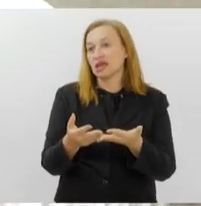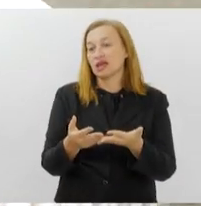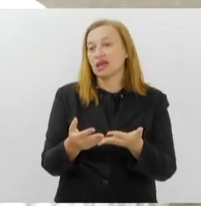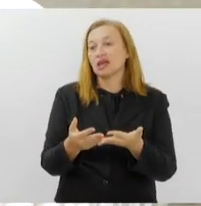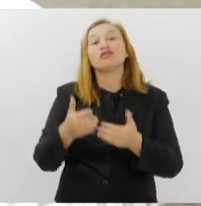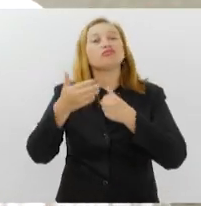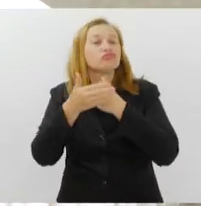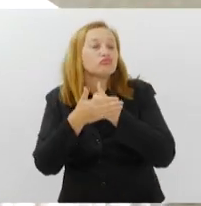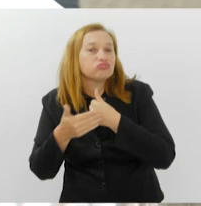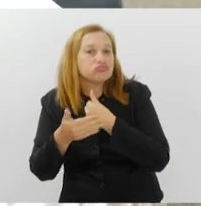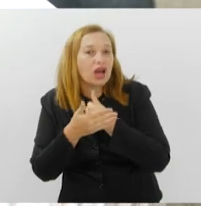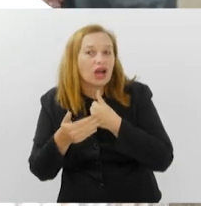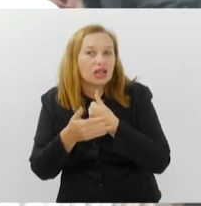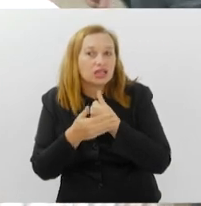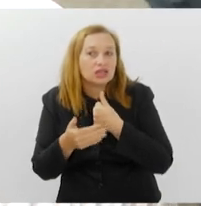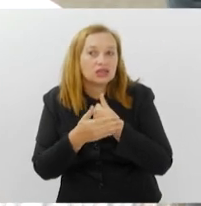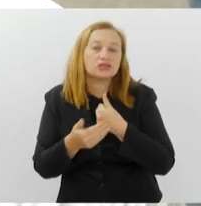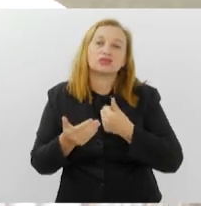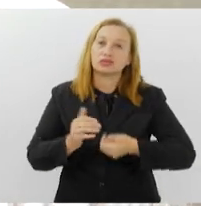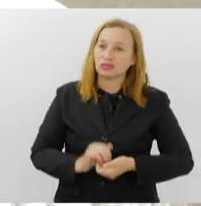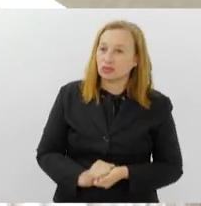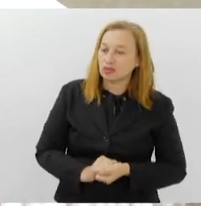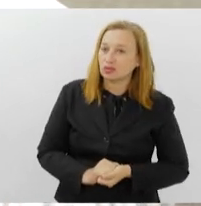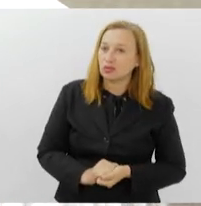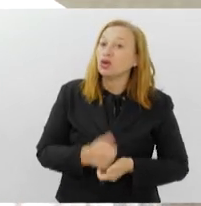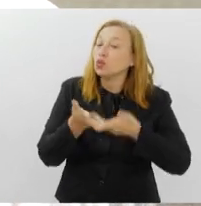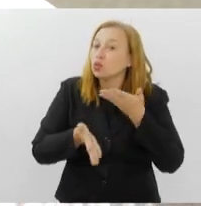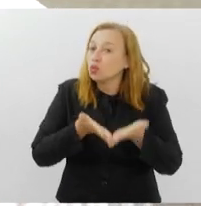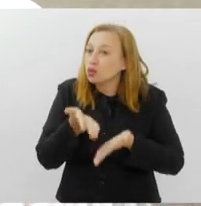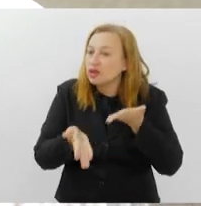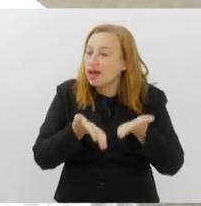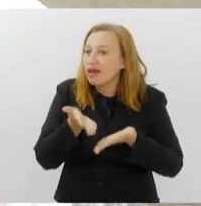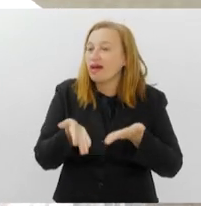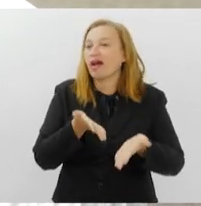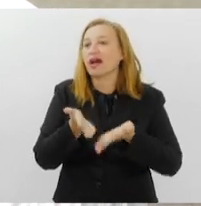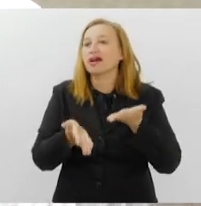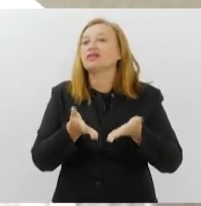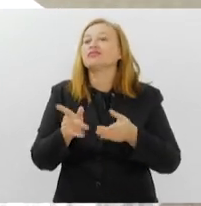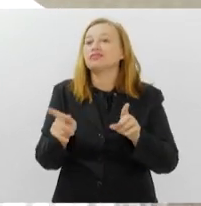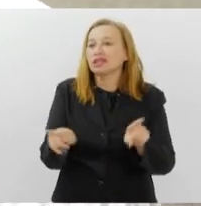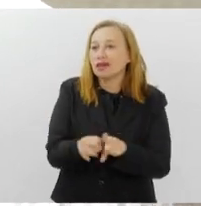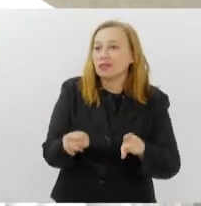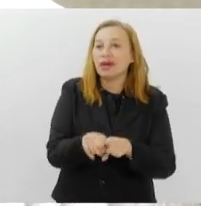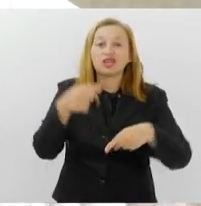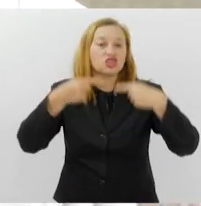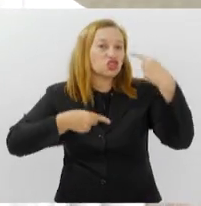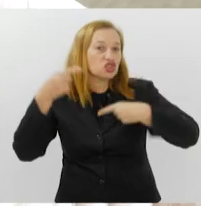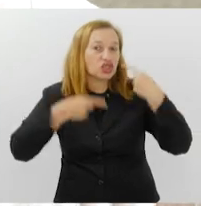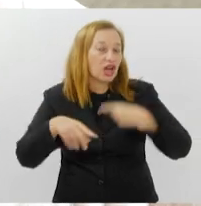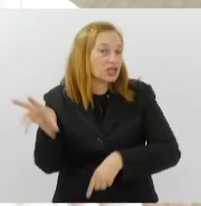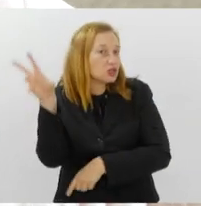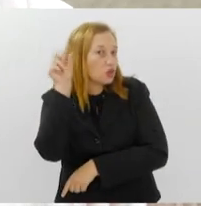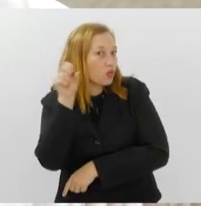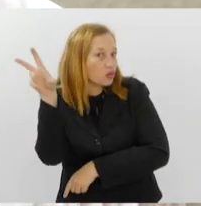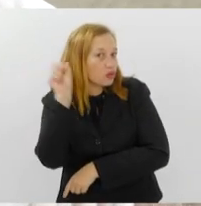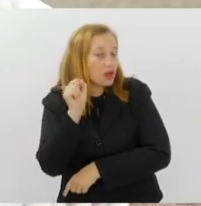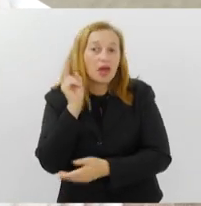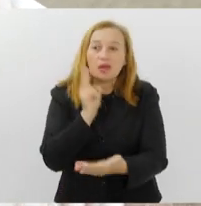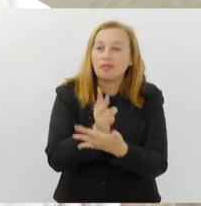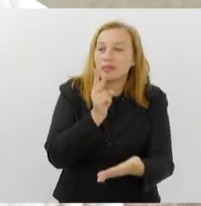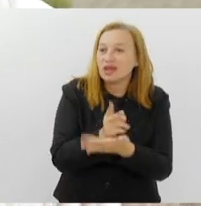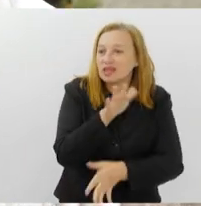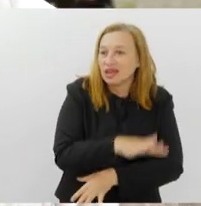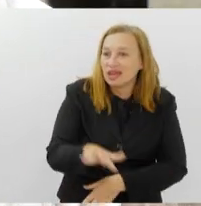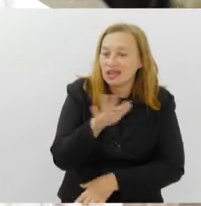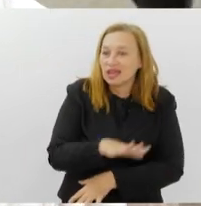carinhoso, zeloso e, principalmente, de diálogo, escuta, né, mesmo a criança